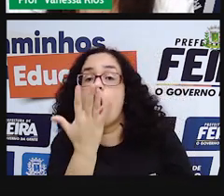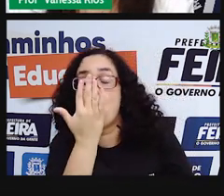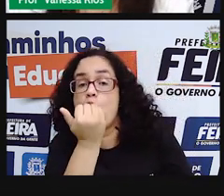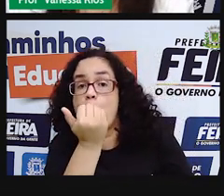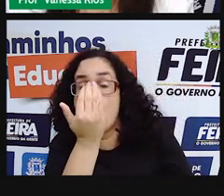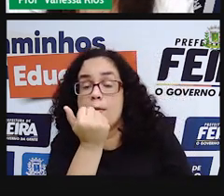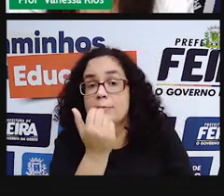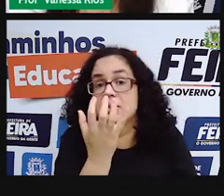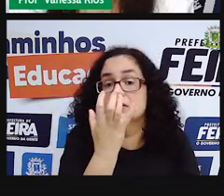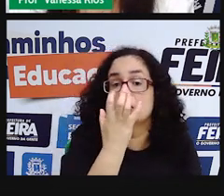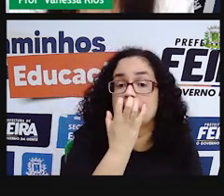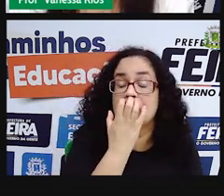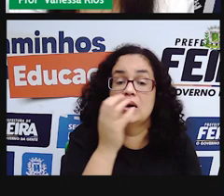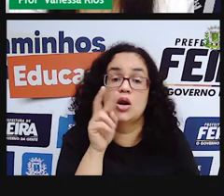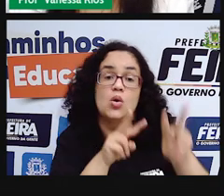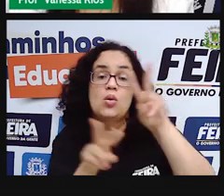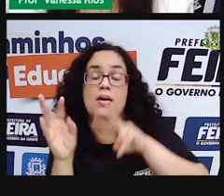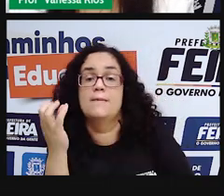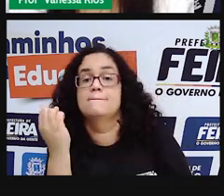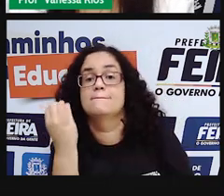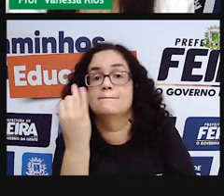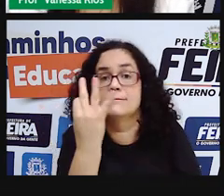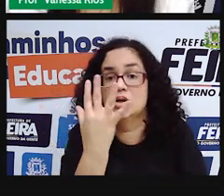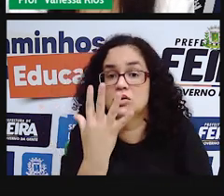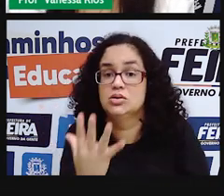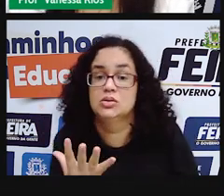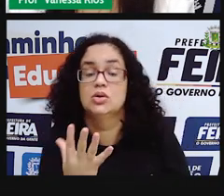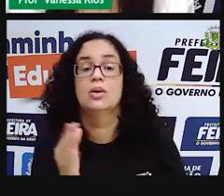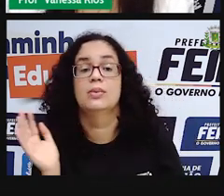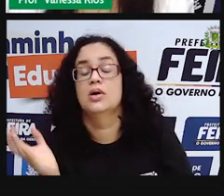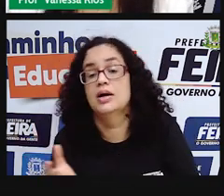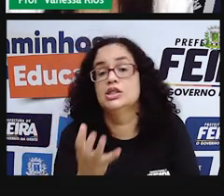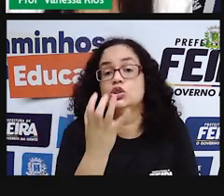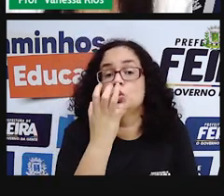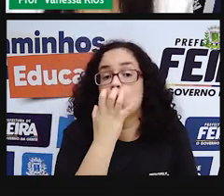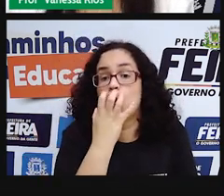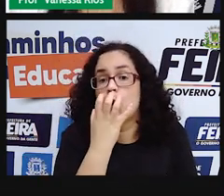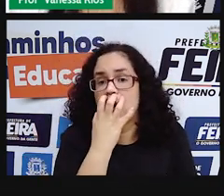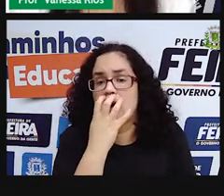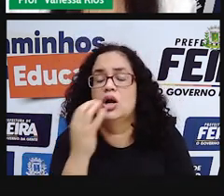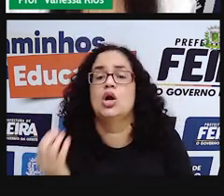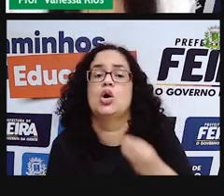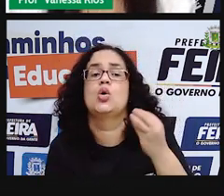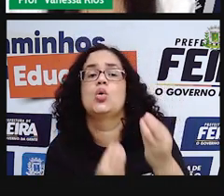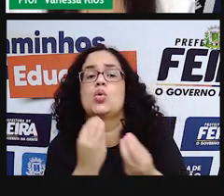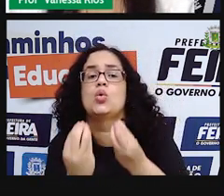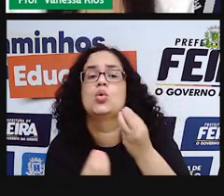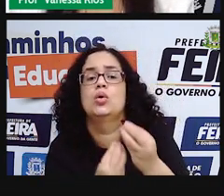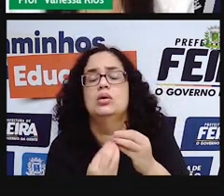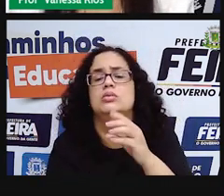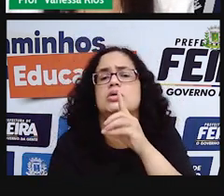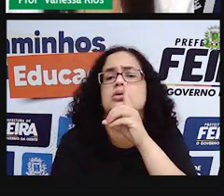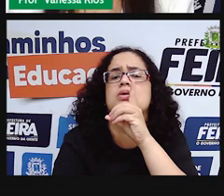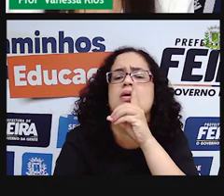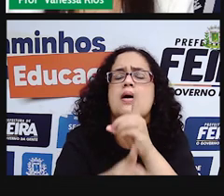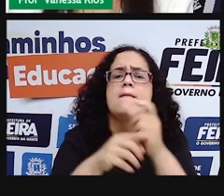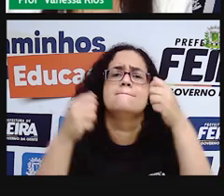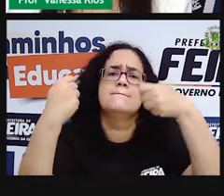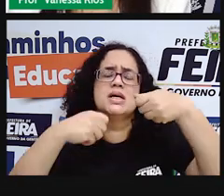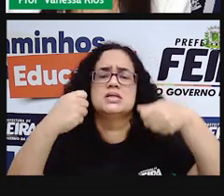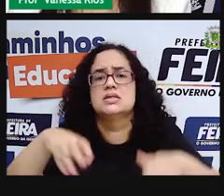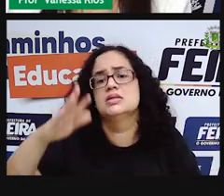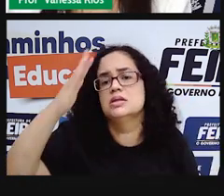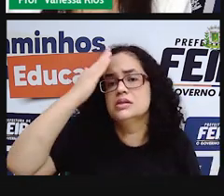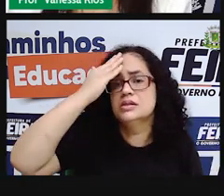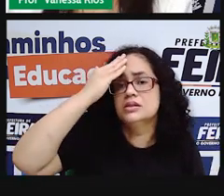observar aqui a quantidade de pacotes por cachorro, como é que a gente vai fazer? Que conta a gente precisa saber? Se no